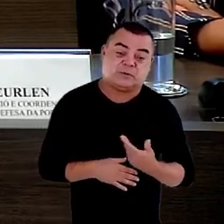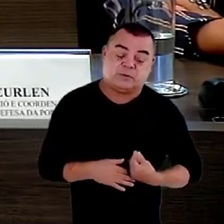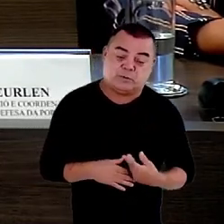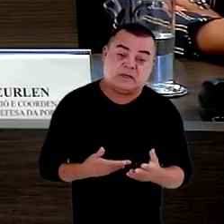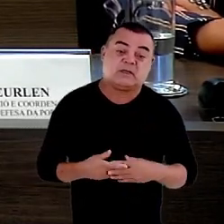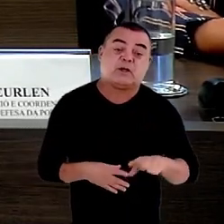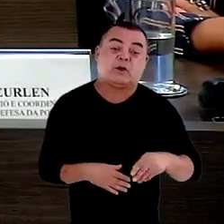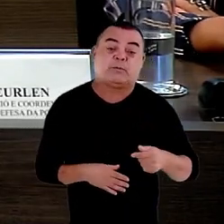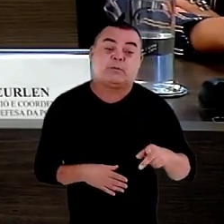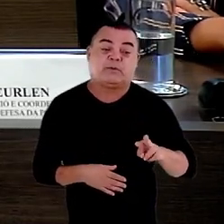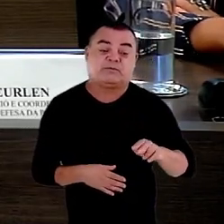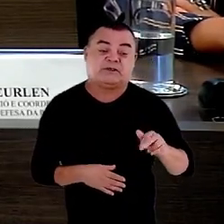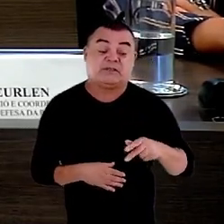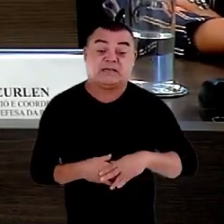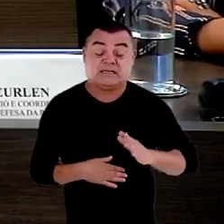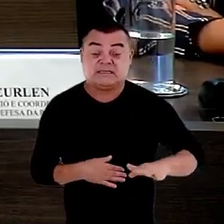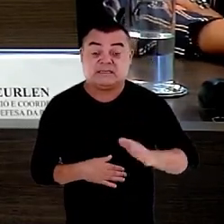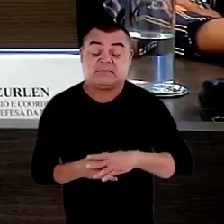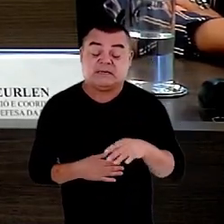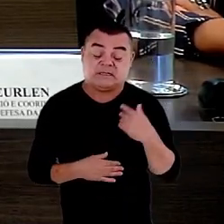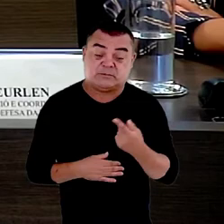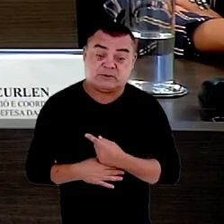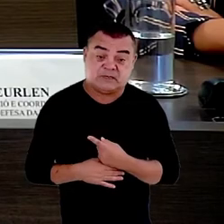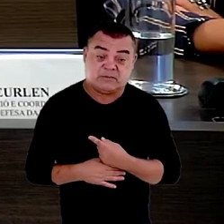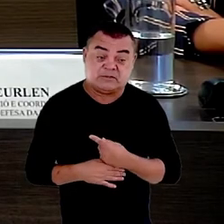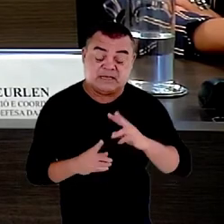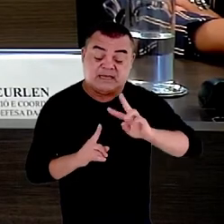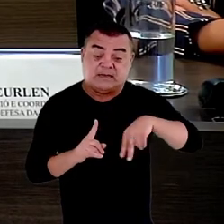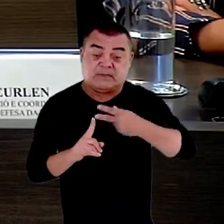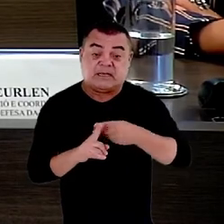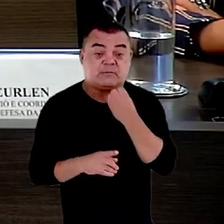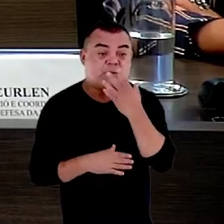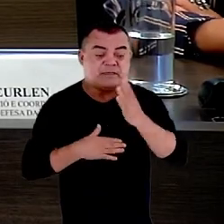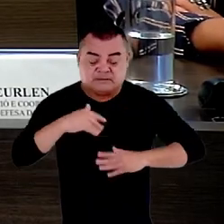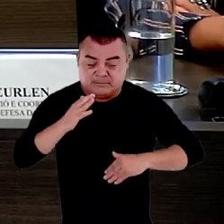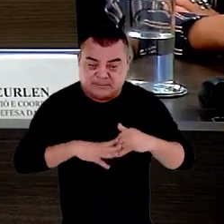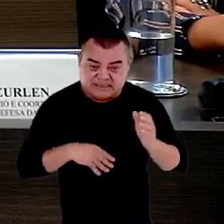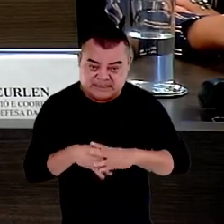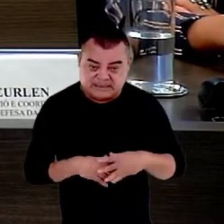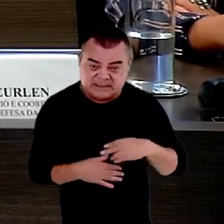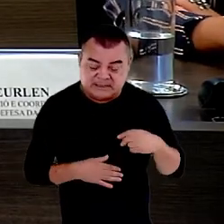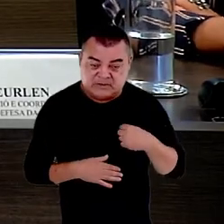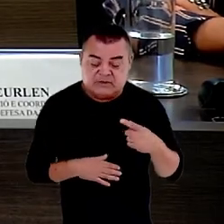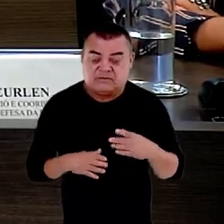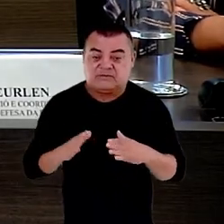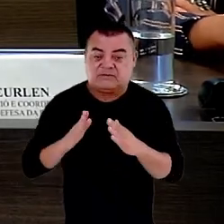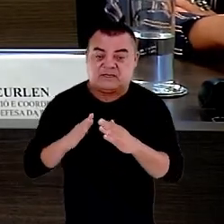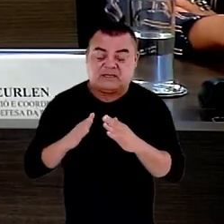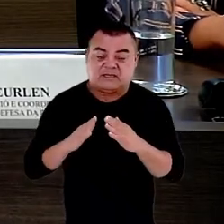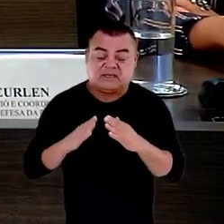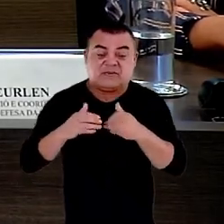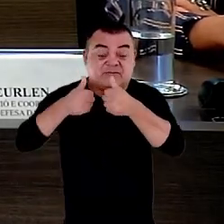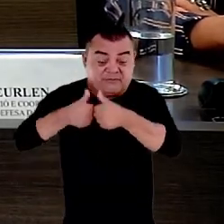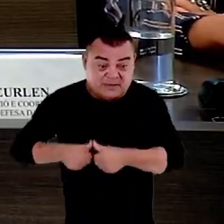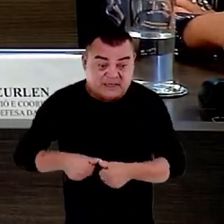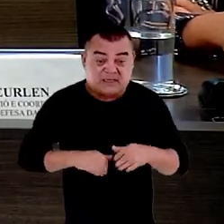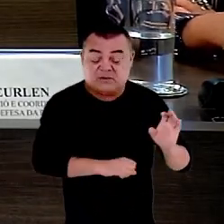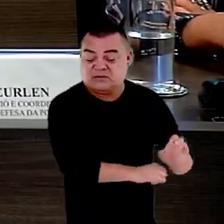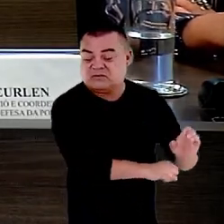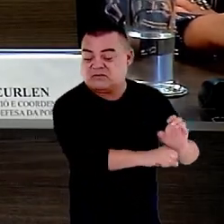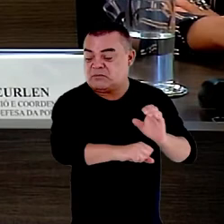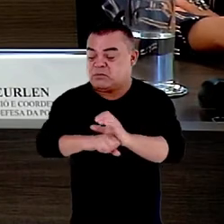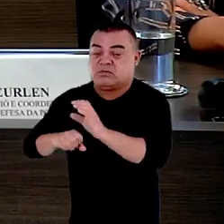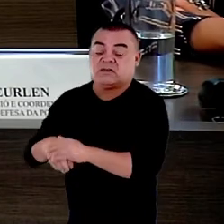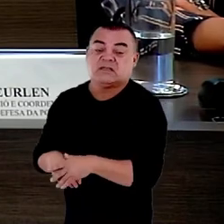nesse campo para que nós possamos replicar as boas práticas para que a gente não fique em cada estado tomando iniciativa que